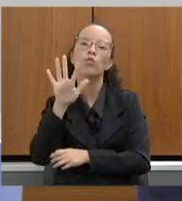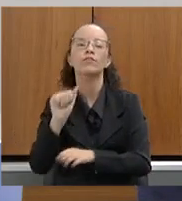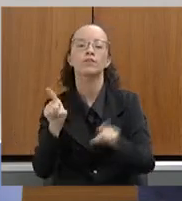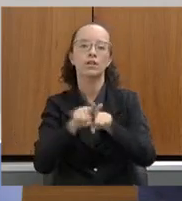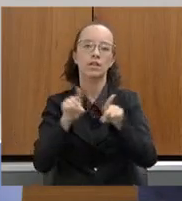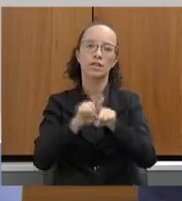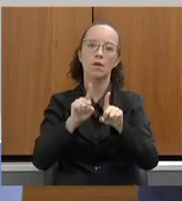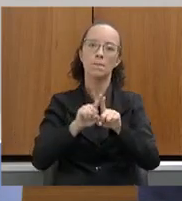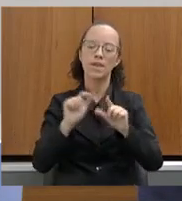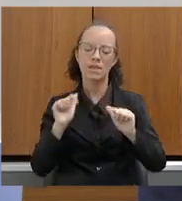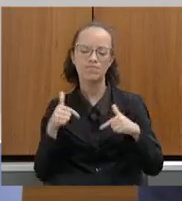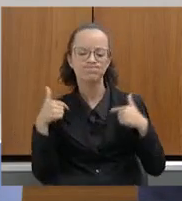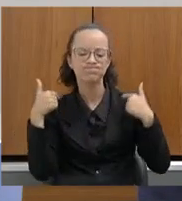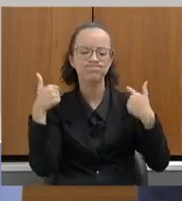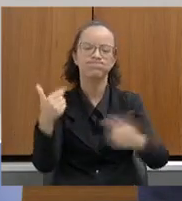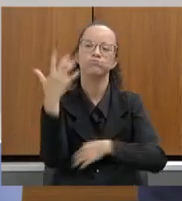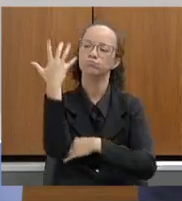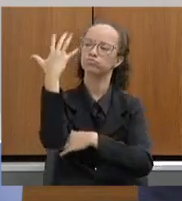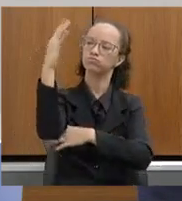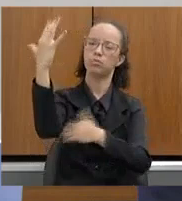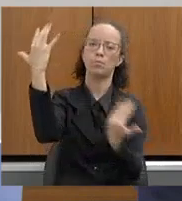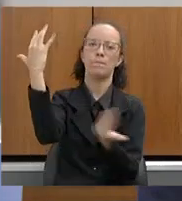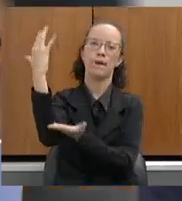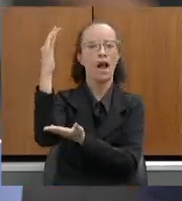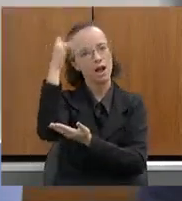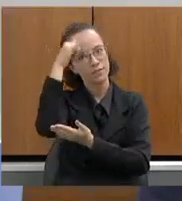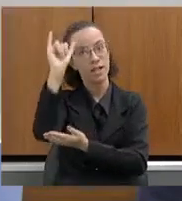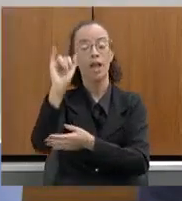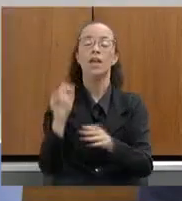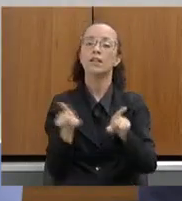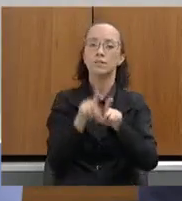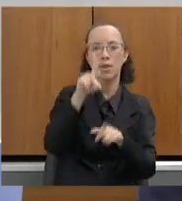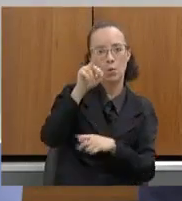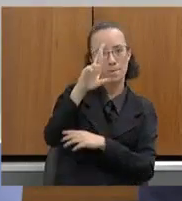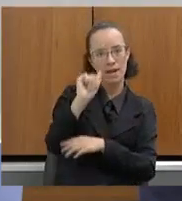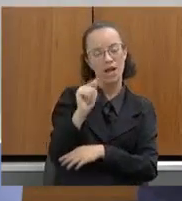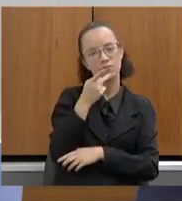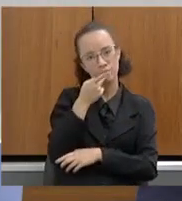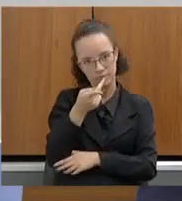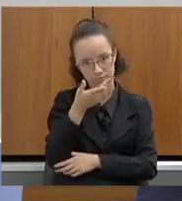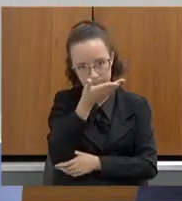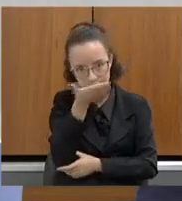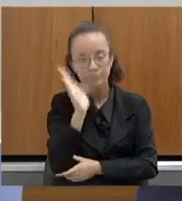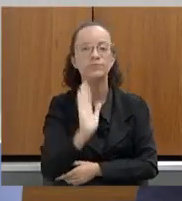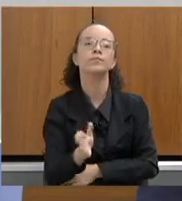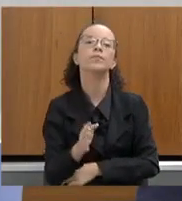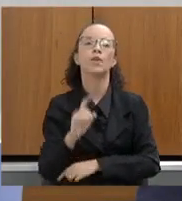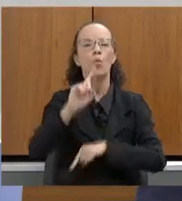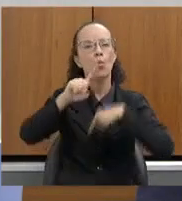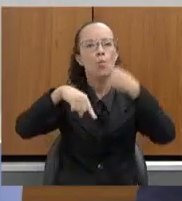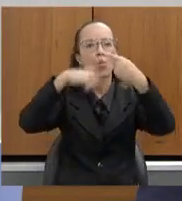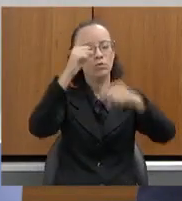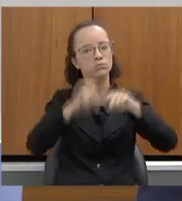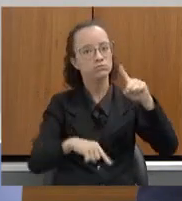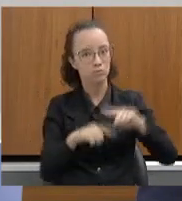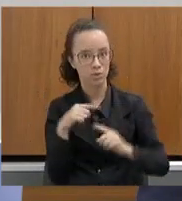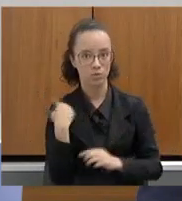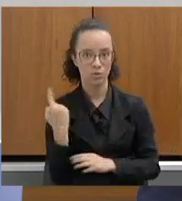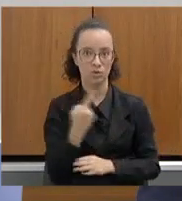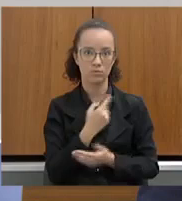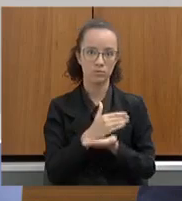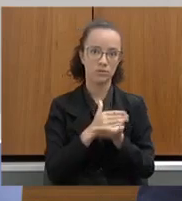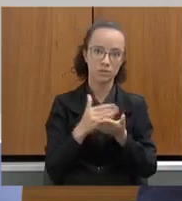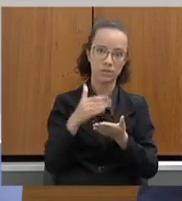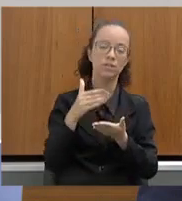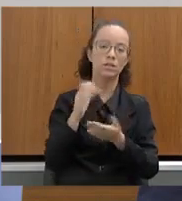combate ao desmatamento irregular e a implementação do PRA, como eu já mencionei. Um outro instrumento que nós estamos também iniciando